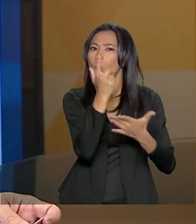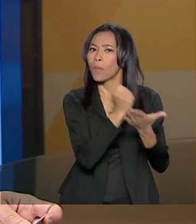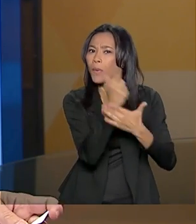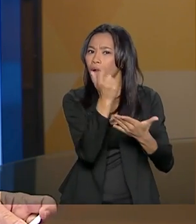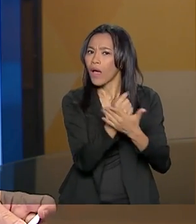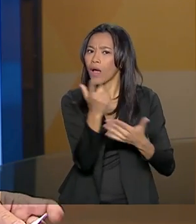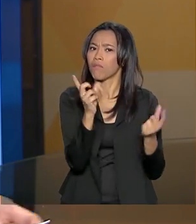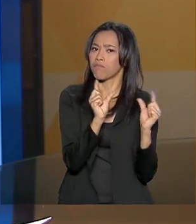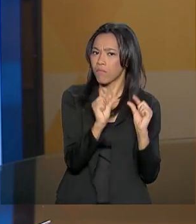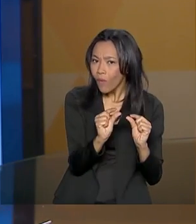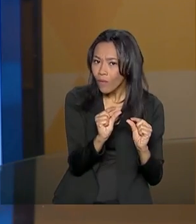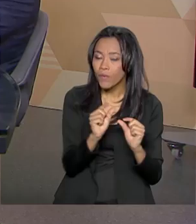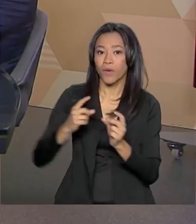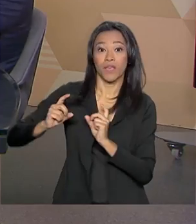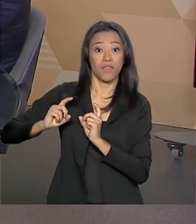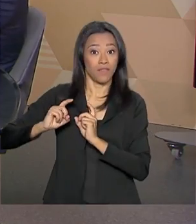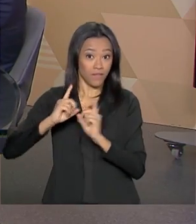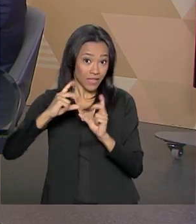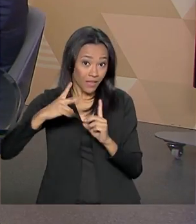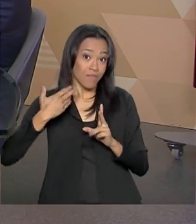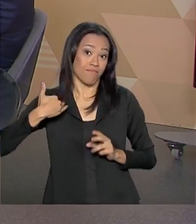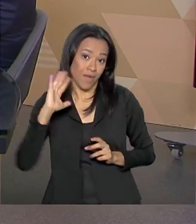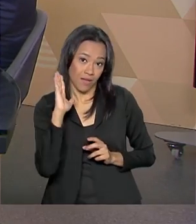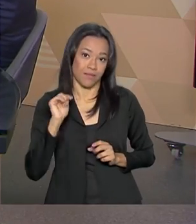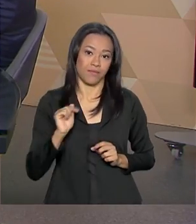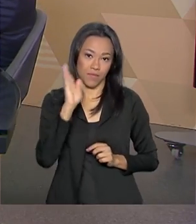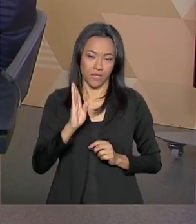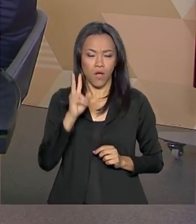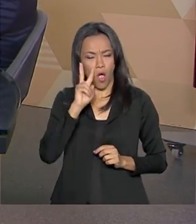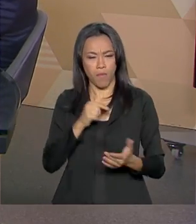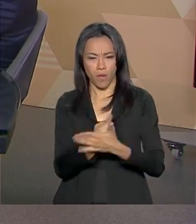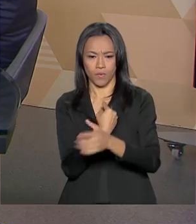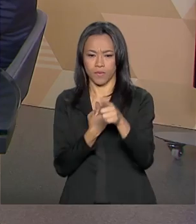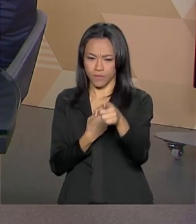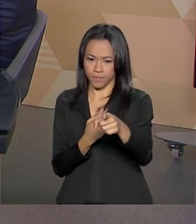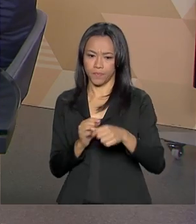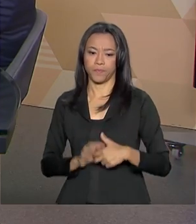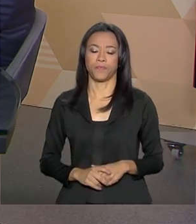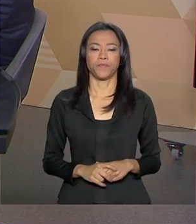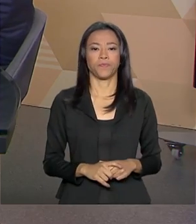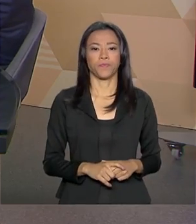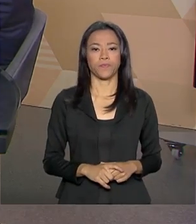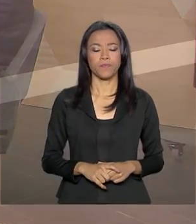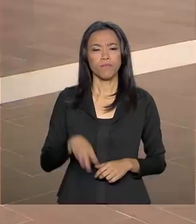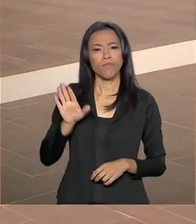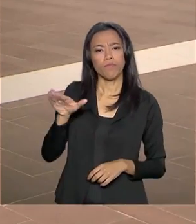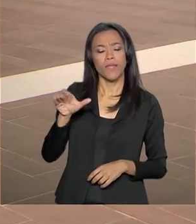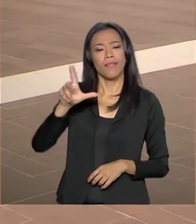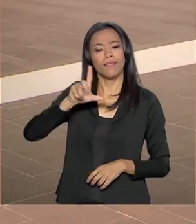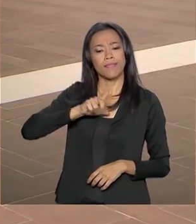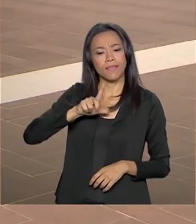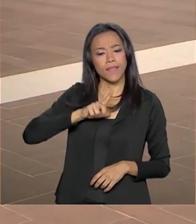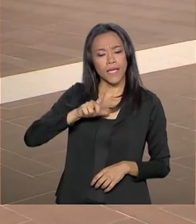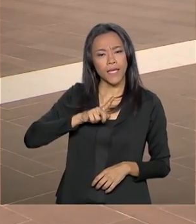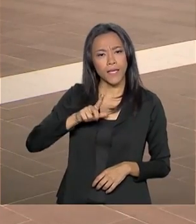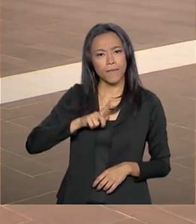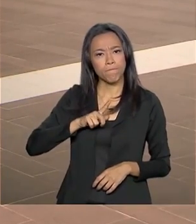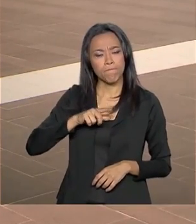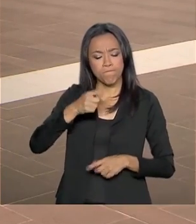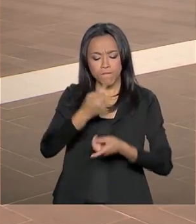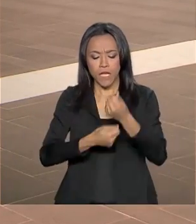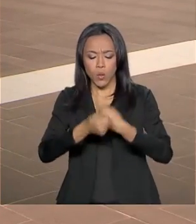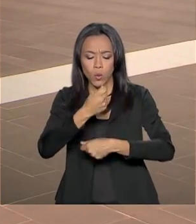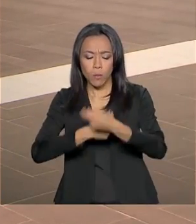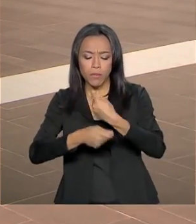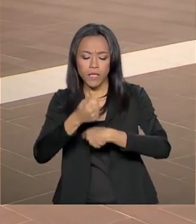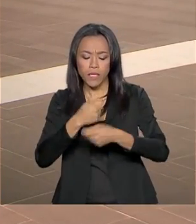pergunta da estudante Júlia Maia. Vamos ouvi-la. Existe alguma estimativa da economia que foi